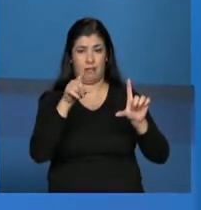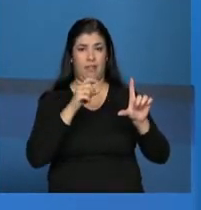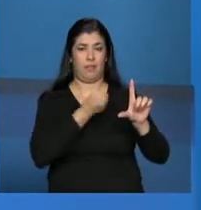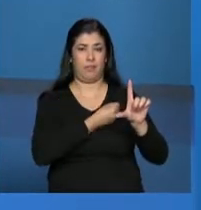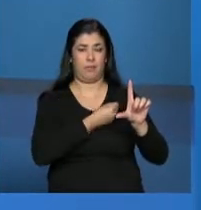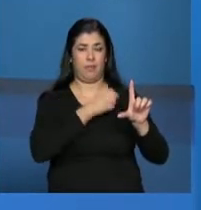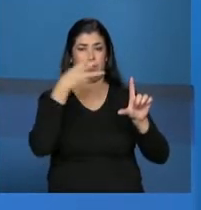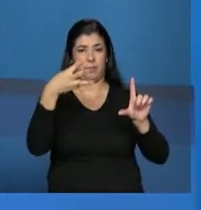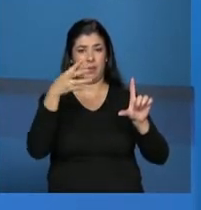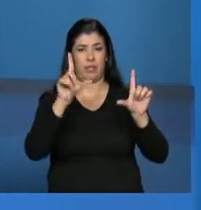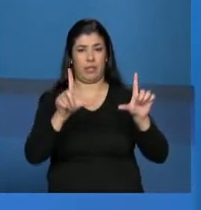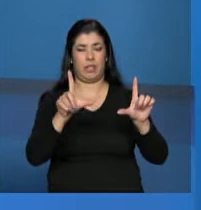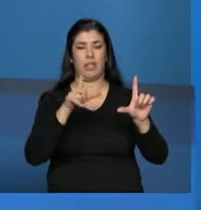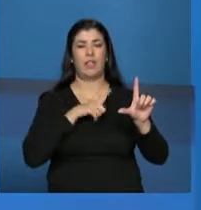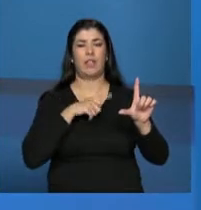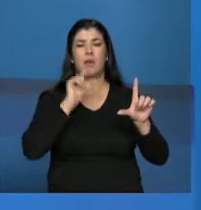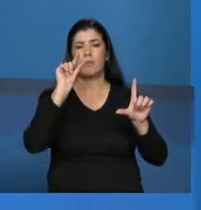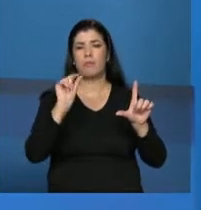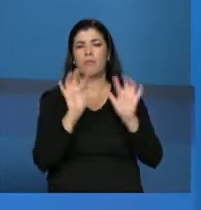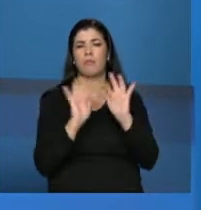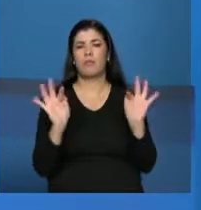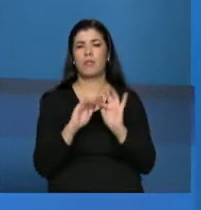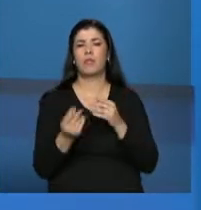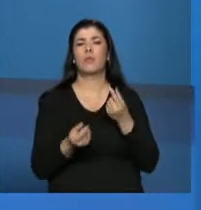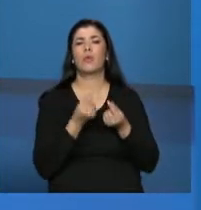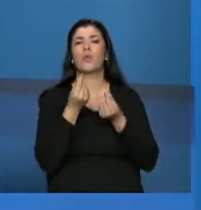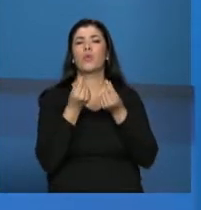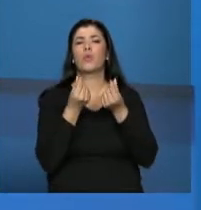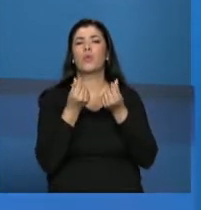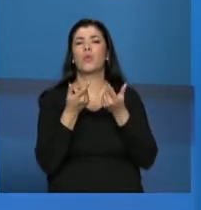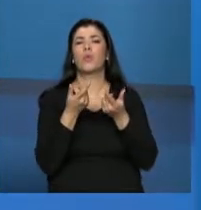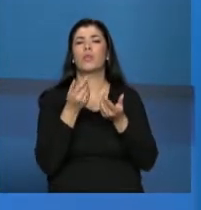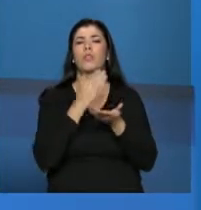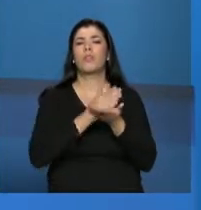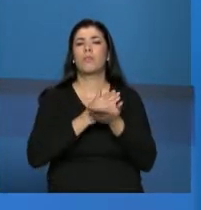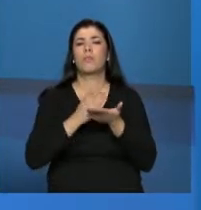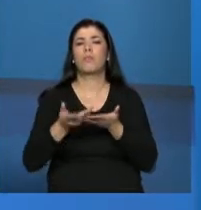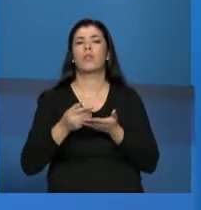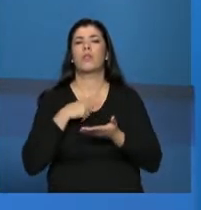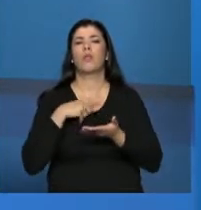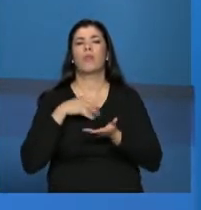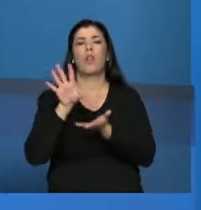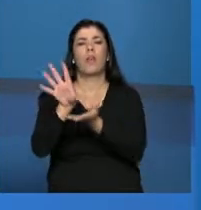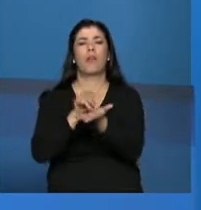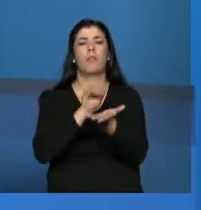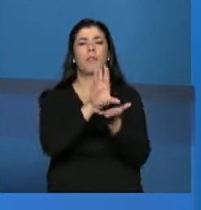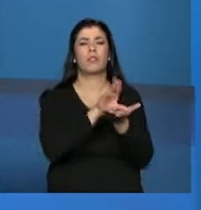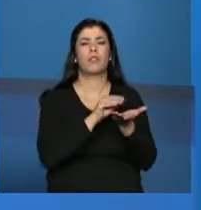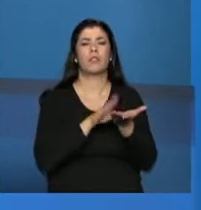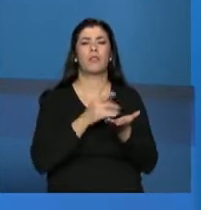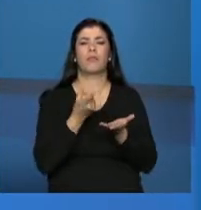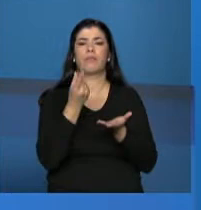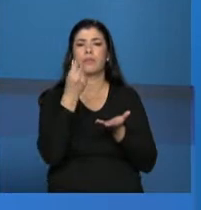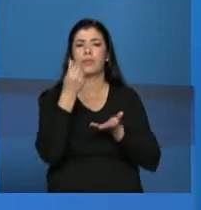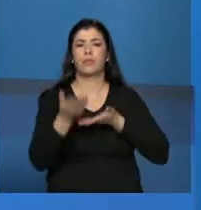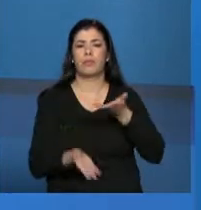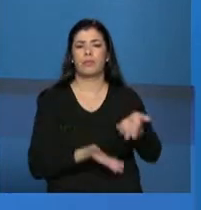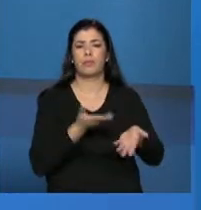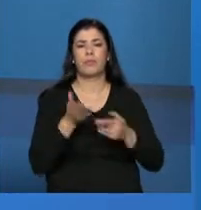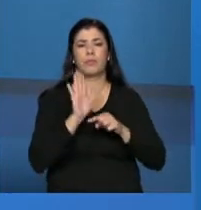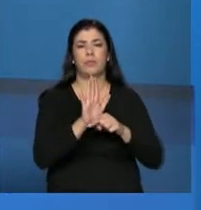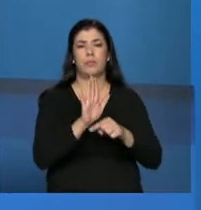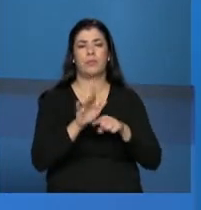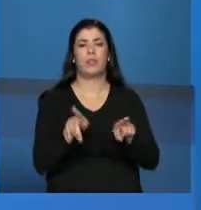traz informações relativas ao custeio da oferta, como que essa entidade capta recursos, né? Para prestar aquele serviço.